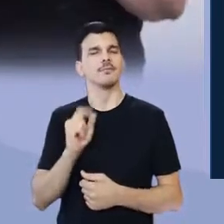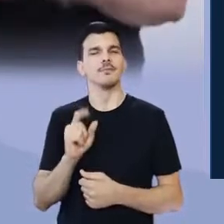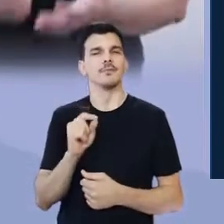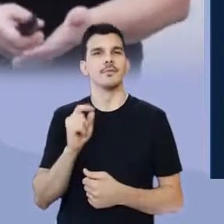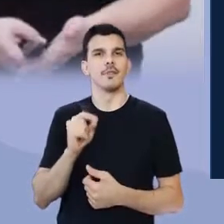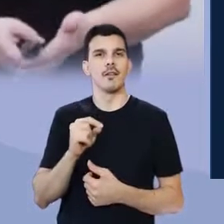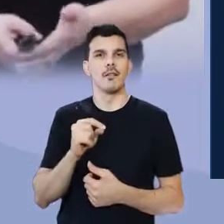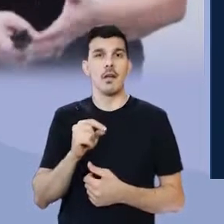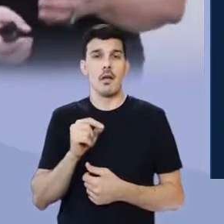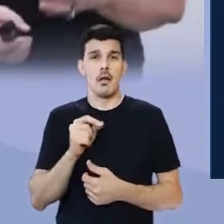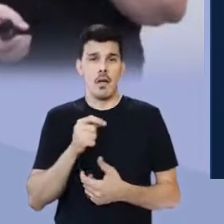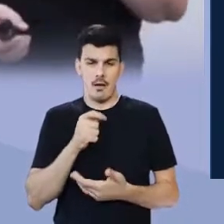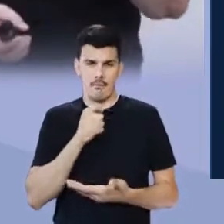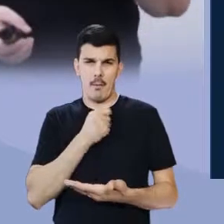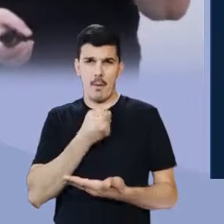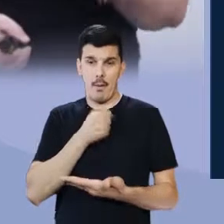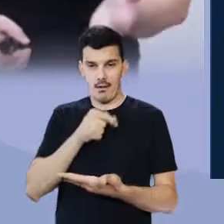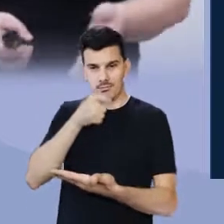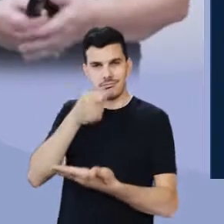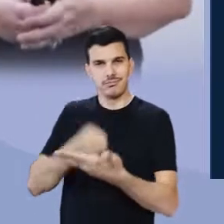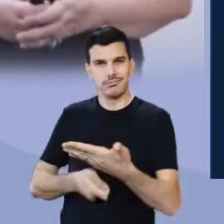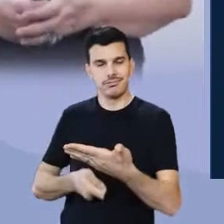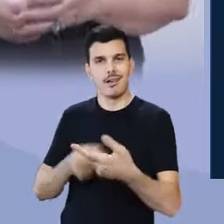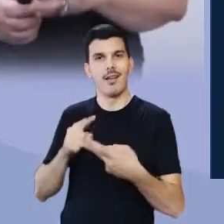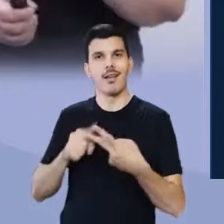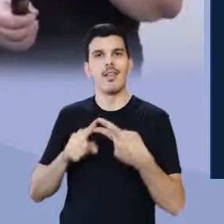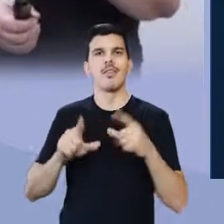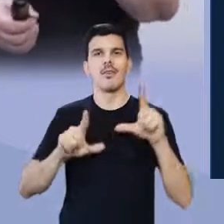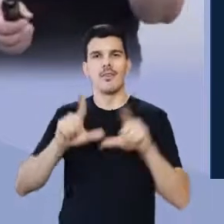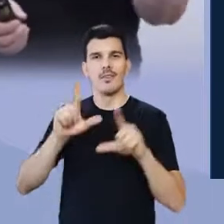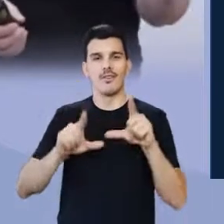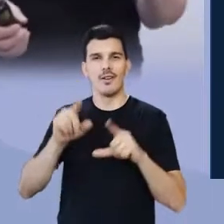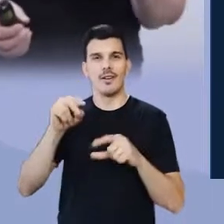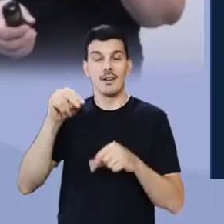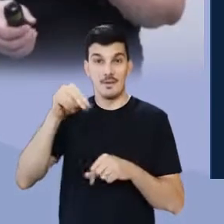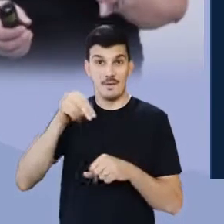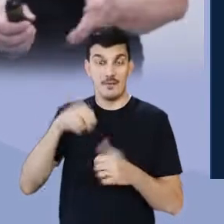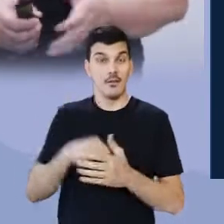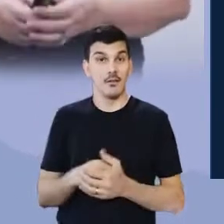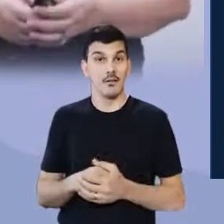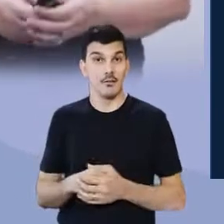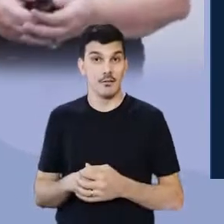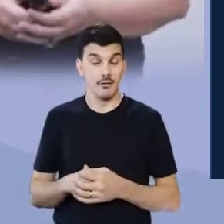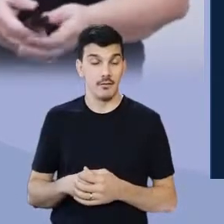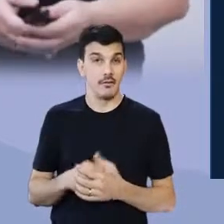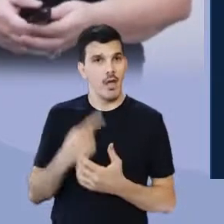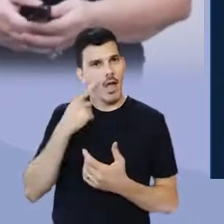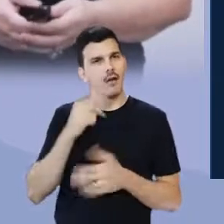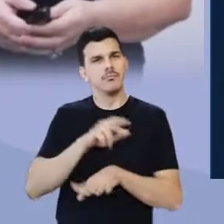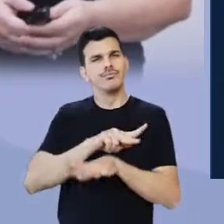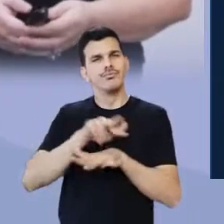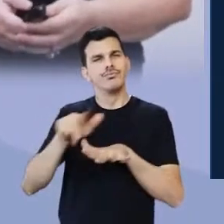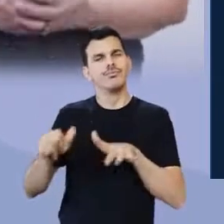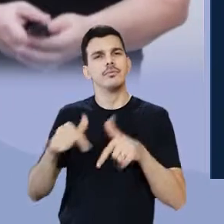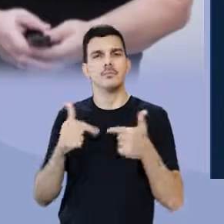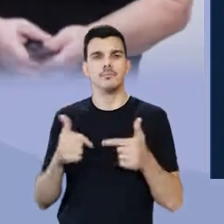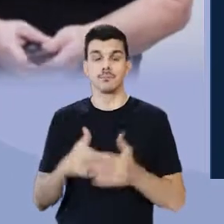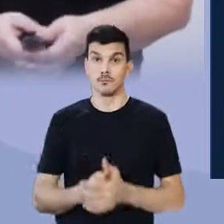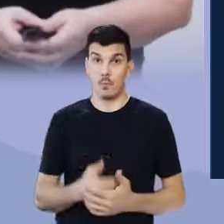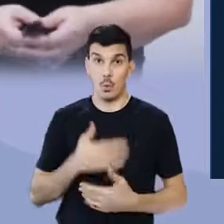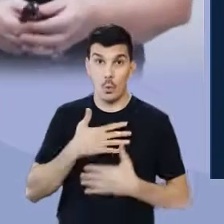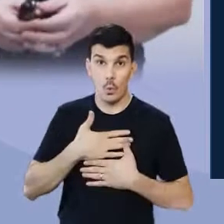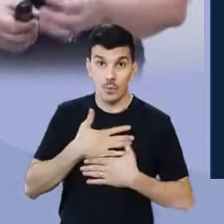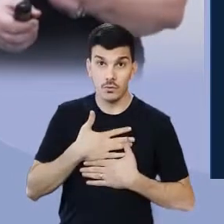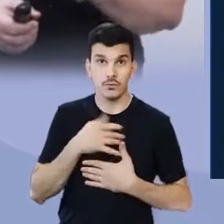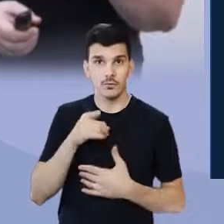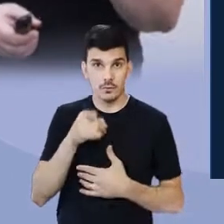a documentários, a telenovelas, e ele buscava ser muito eclético em suas produções. Eu gostaria